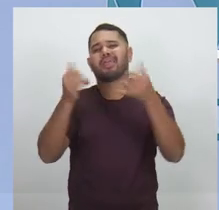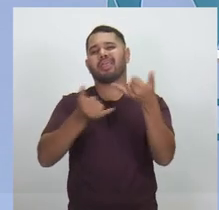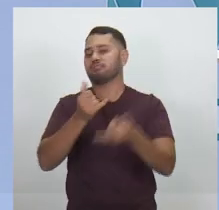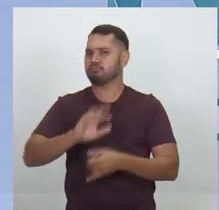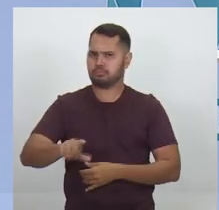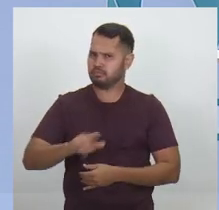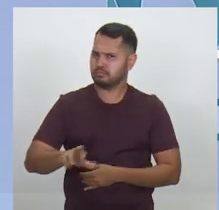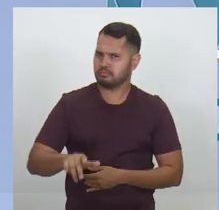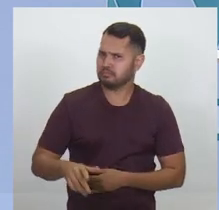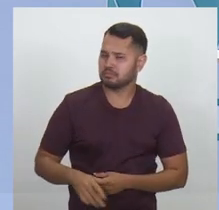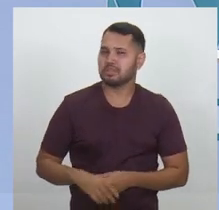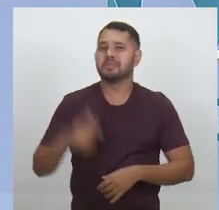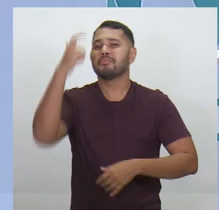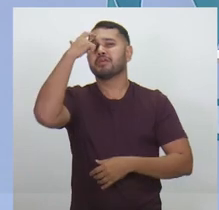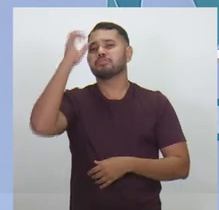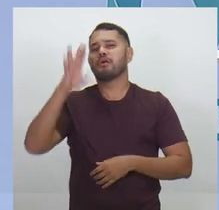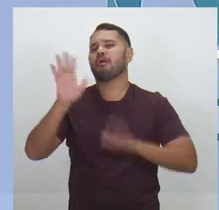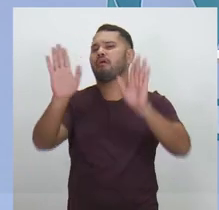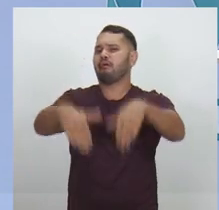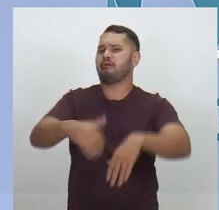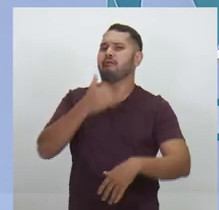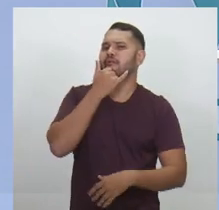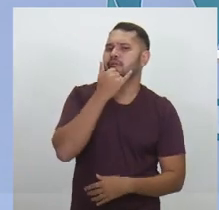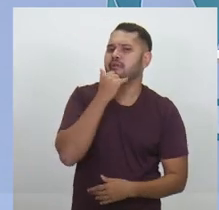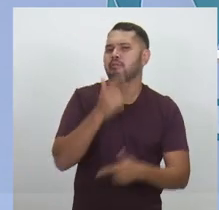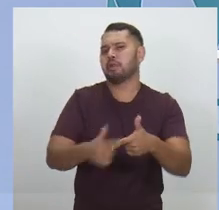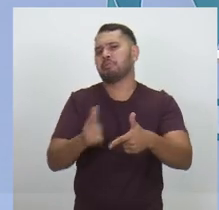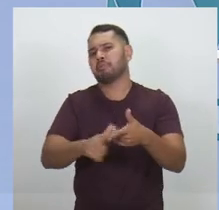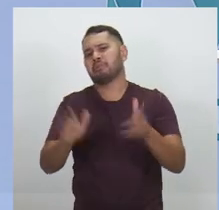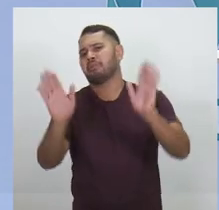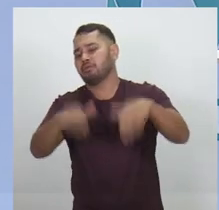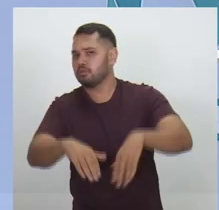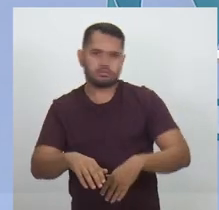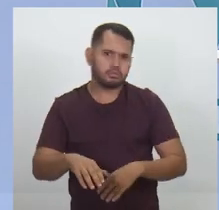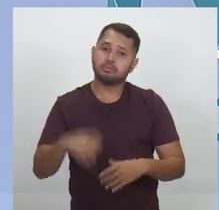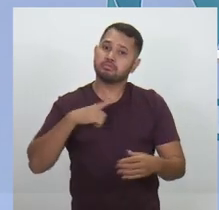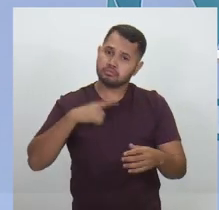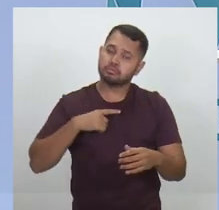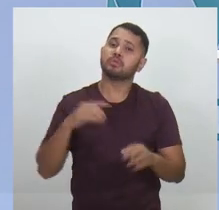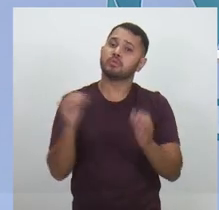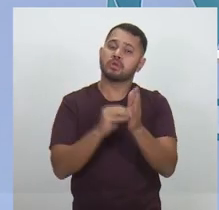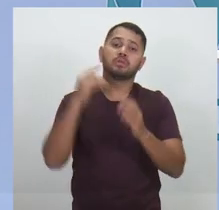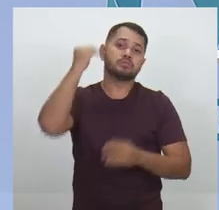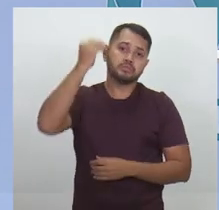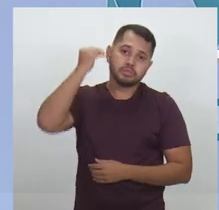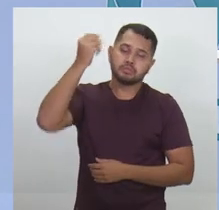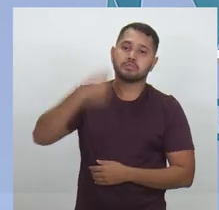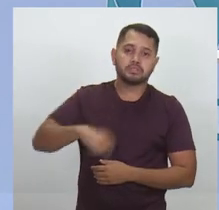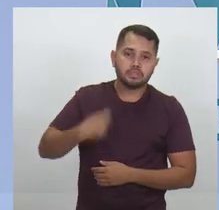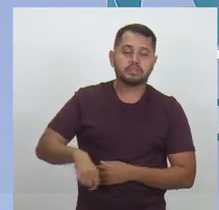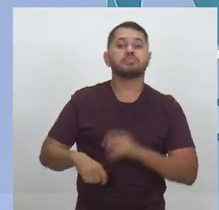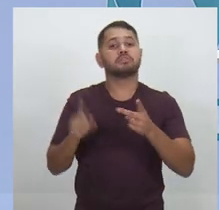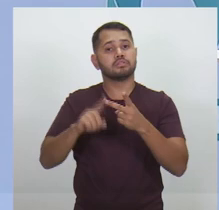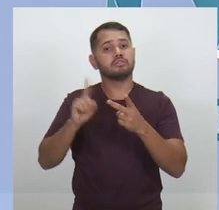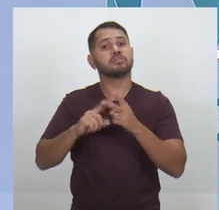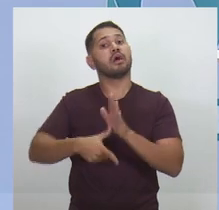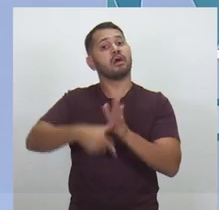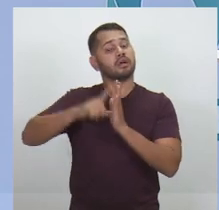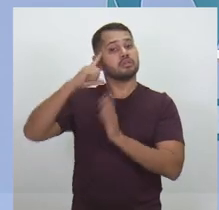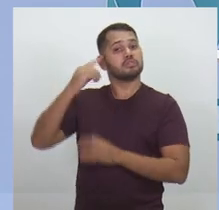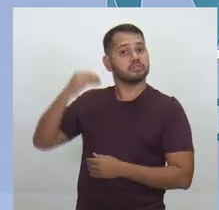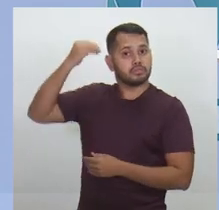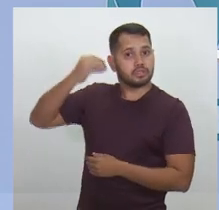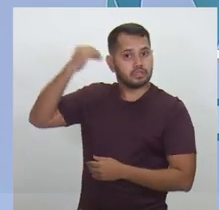Não dá para apenas dizer os problemas. Tem que ter um mínimo de experiência. Tem que ter dirigido alguma